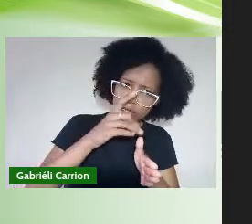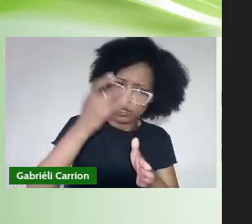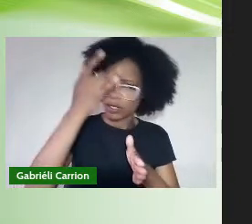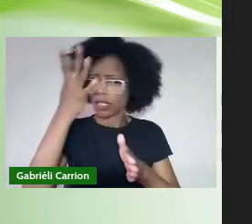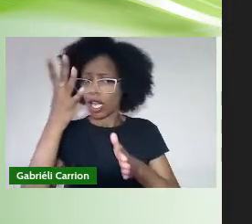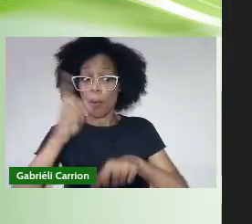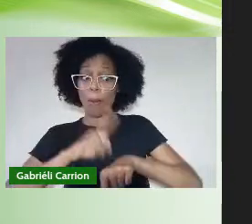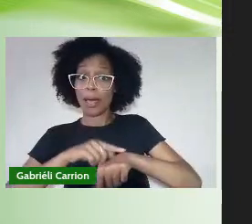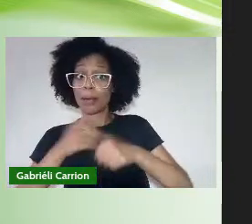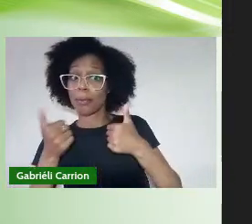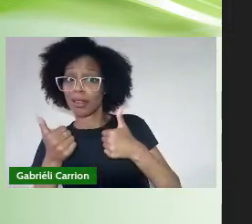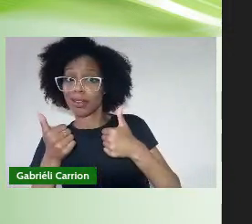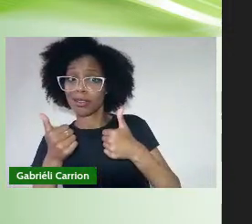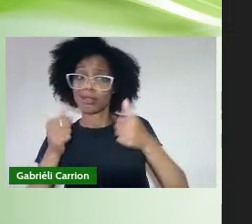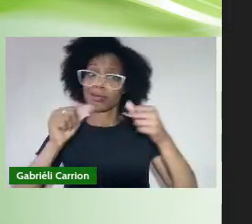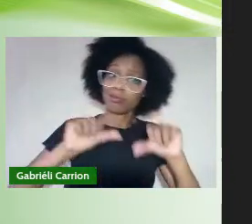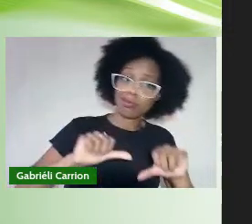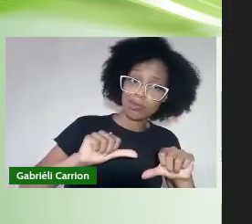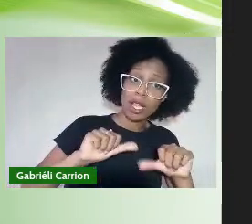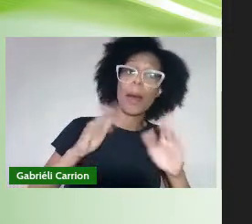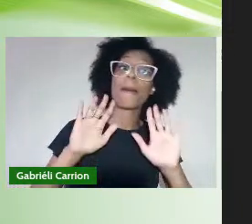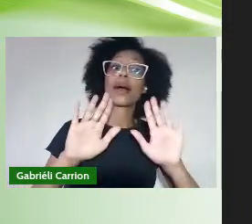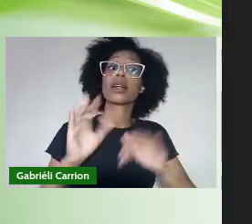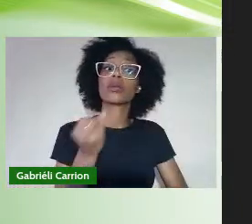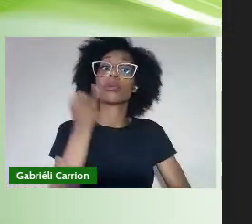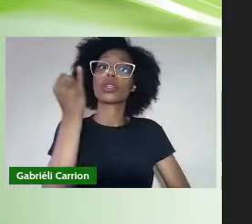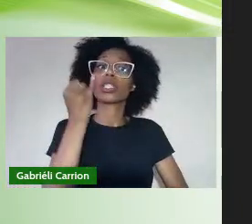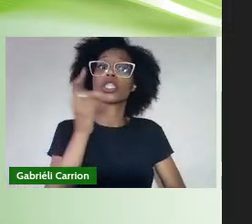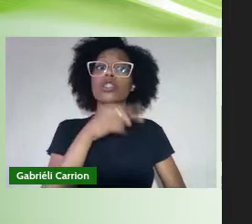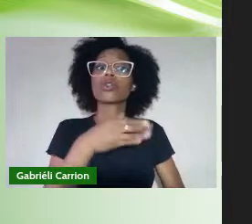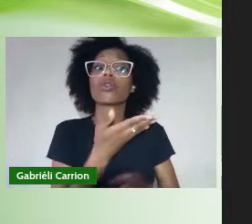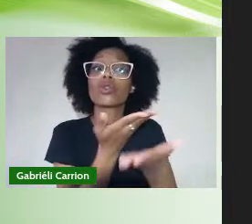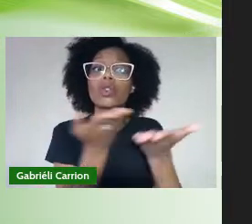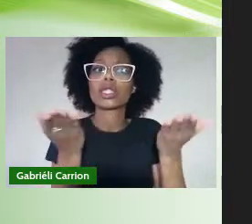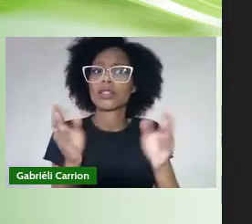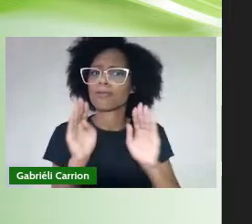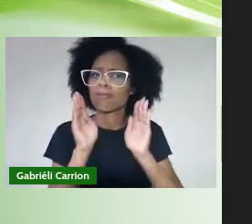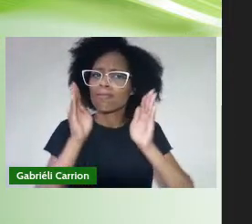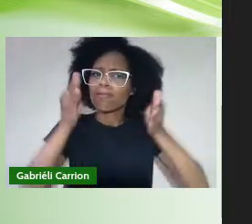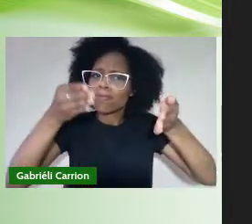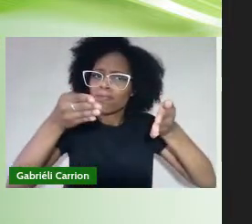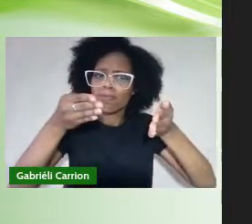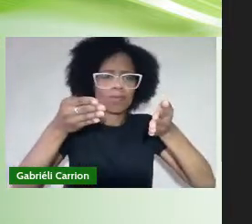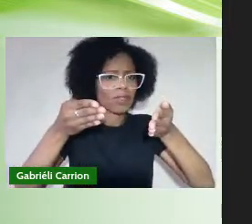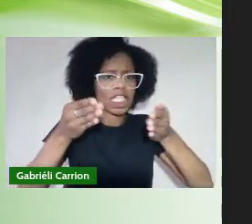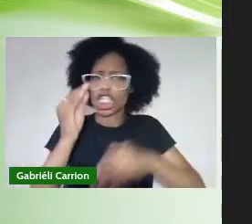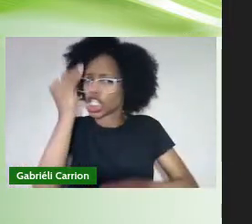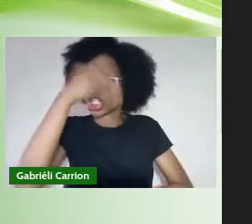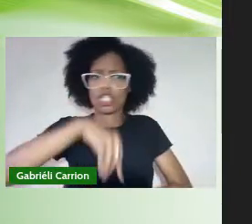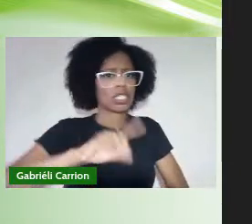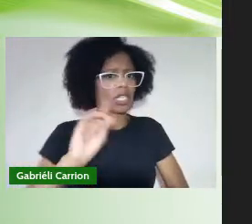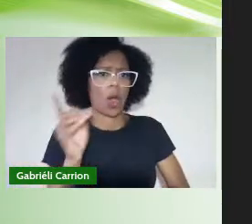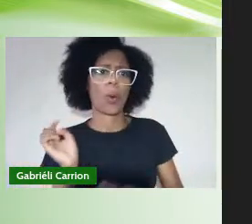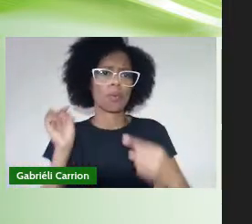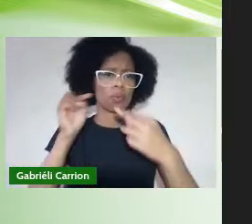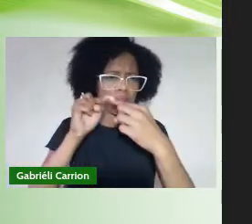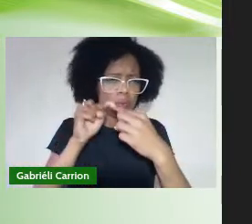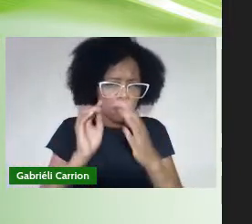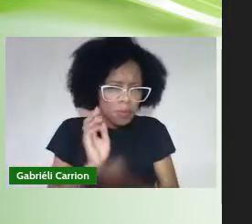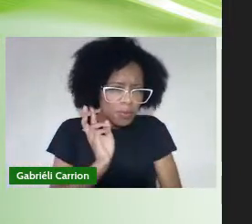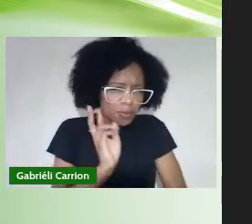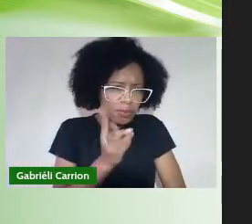difíceis O importante É que vocês Mantenham Um foco Em seus sonhos E objetivos E sigam em frente Com